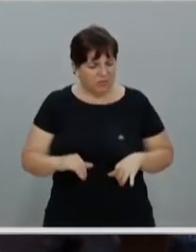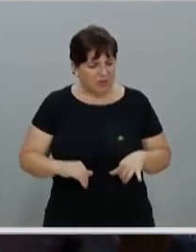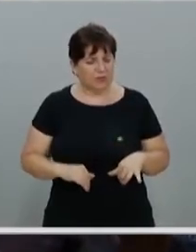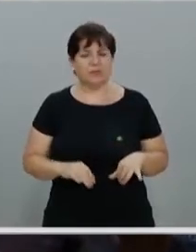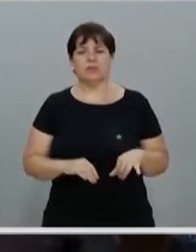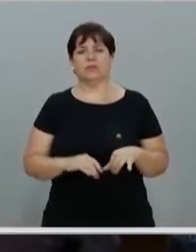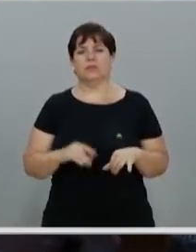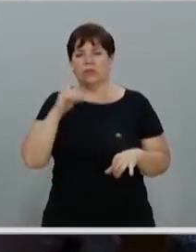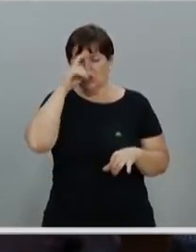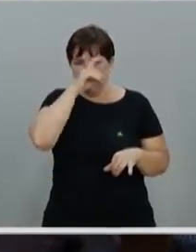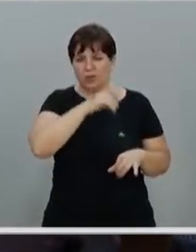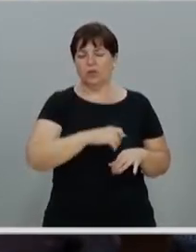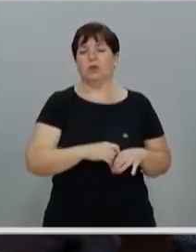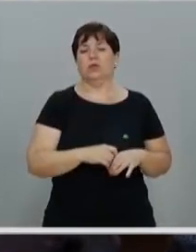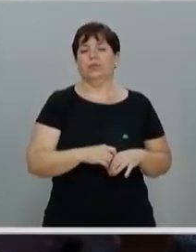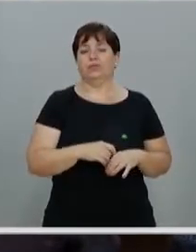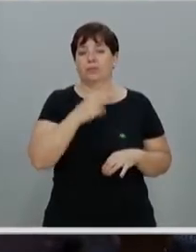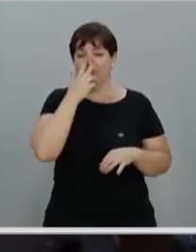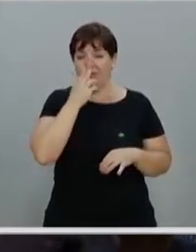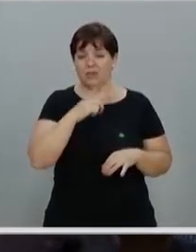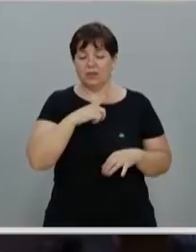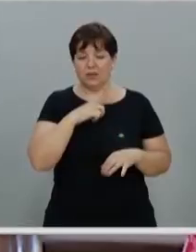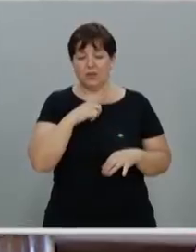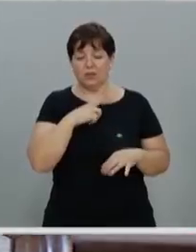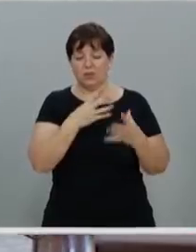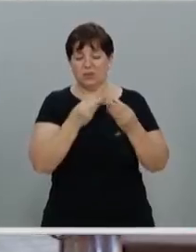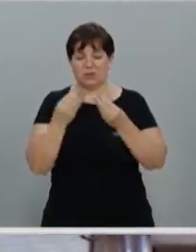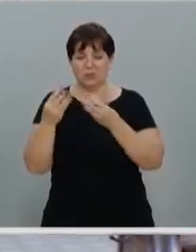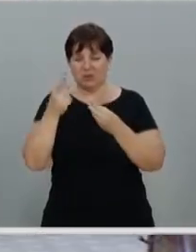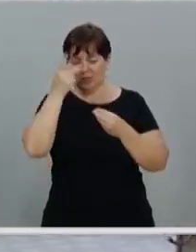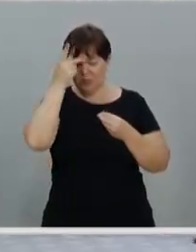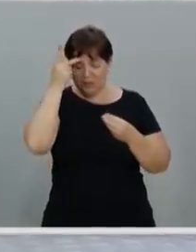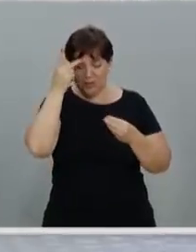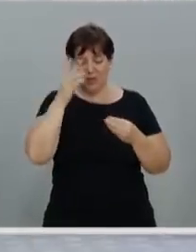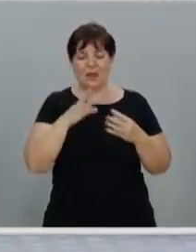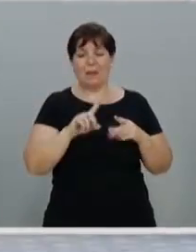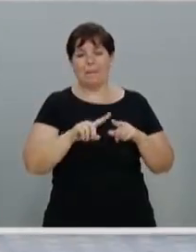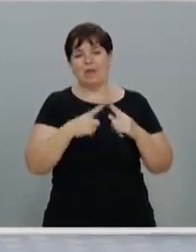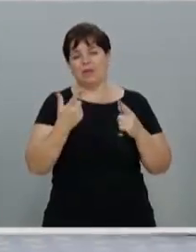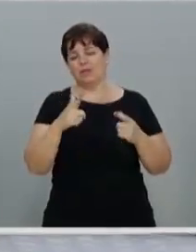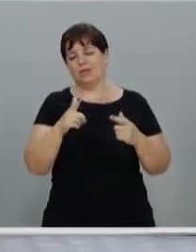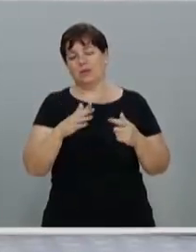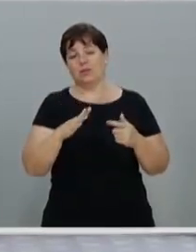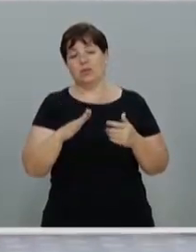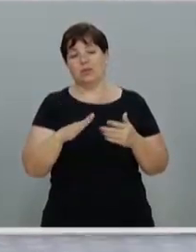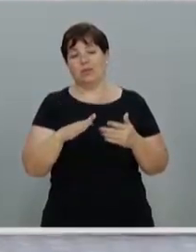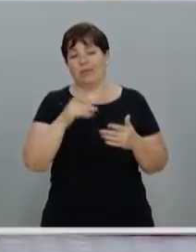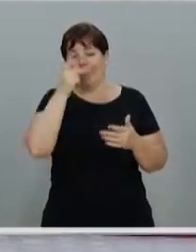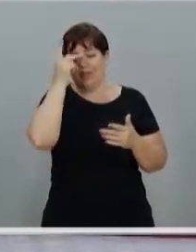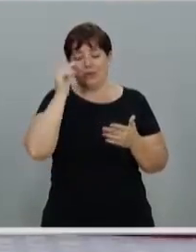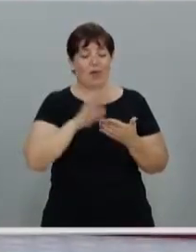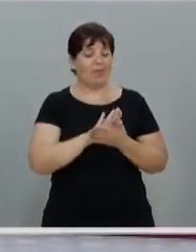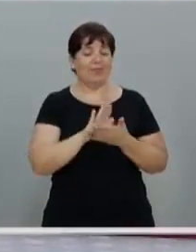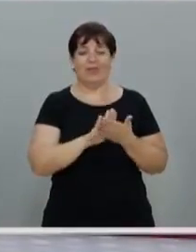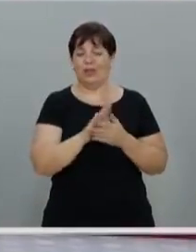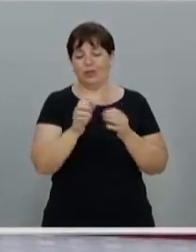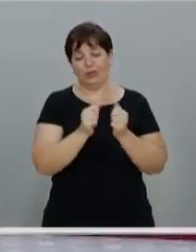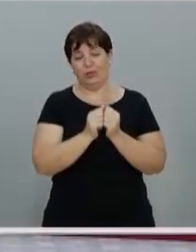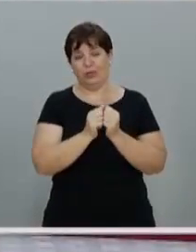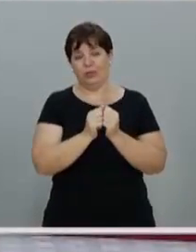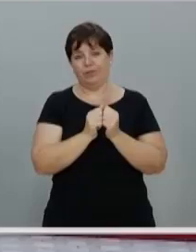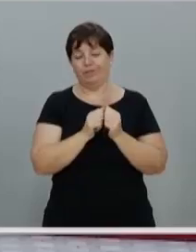difícil. Parece que a gente está cercado de tanta gente, mas ao mesmo tempo nós nos sentimos sozinhos. Esse é o nosso